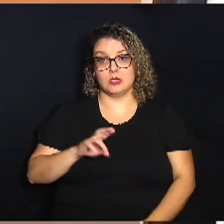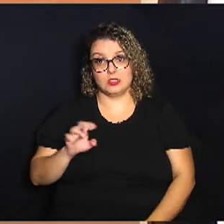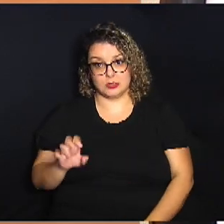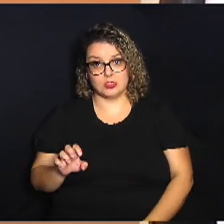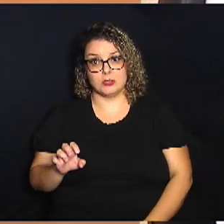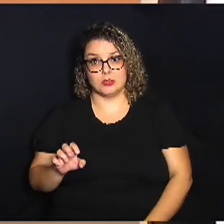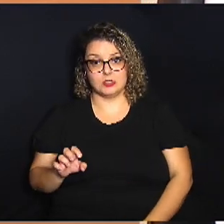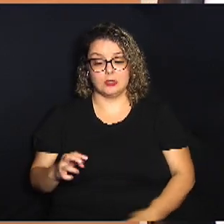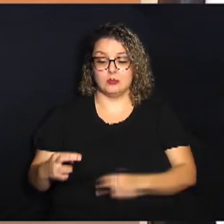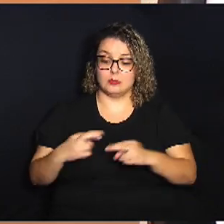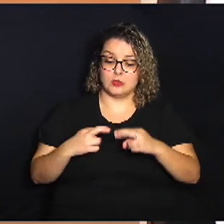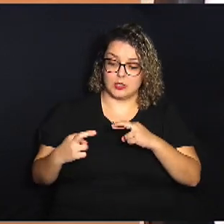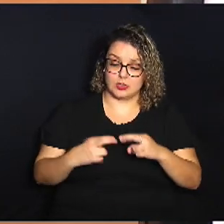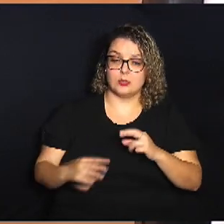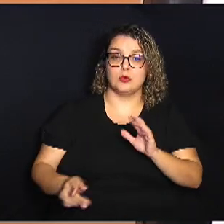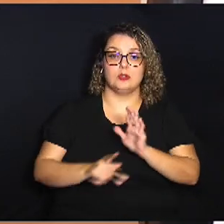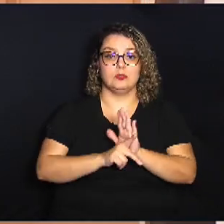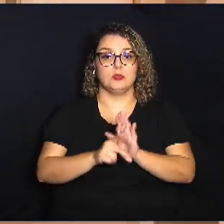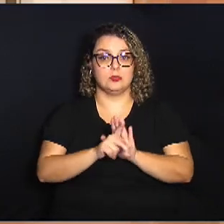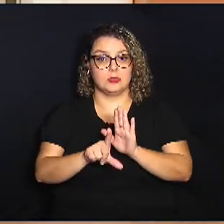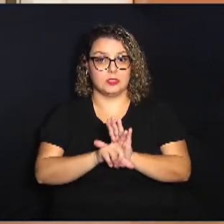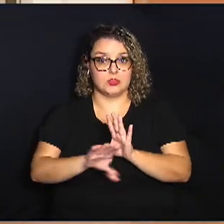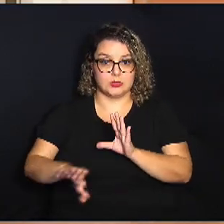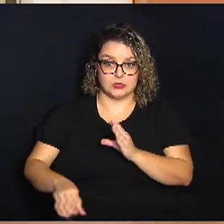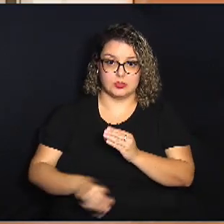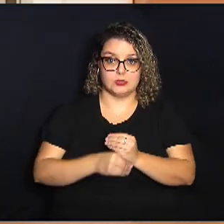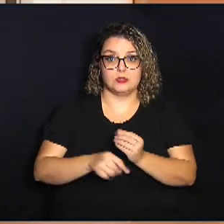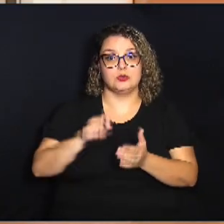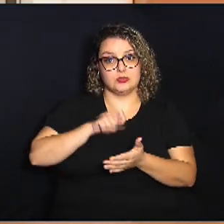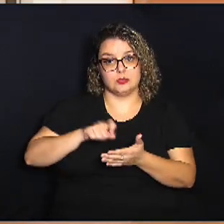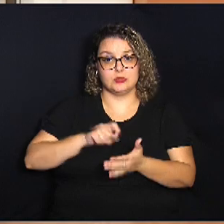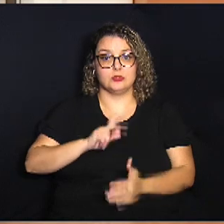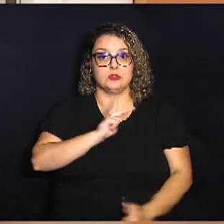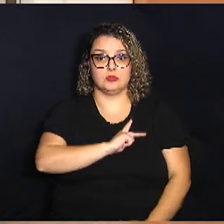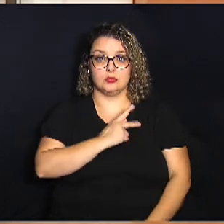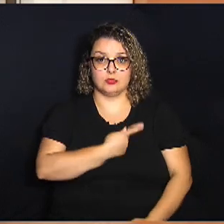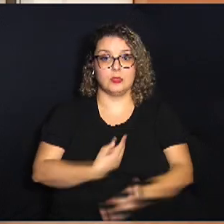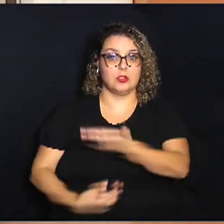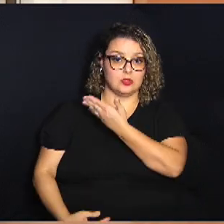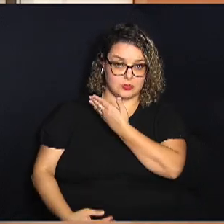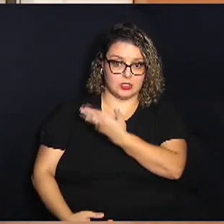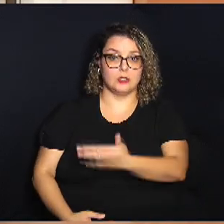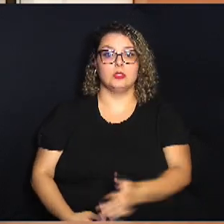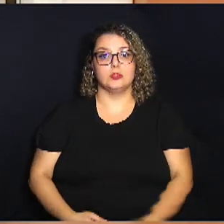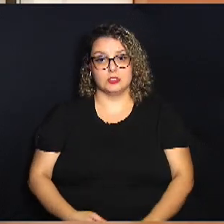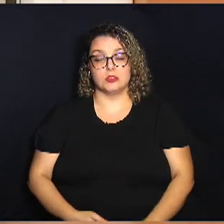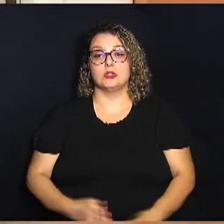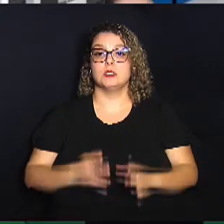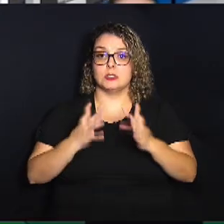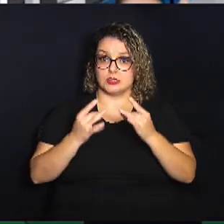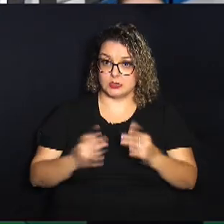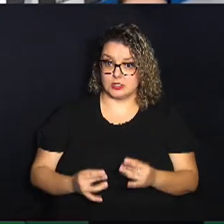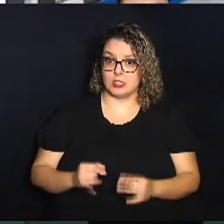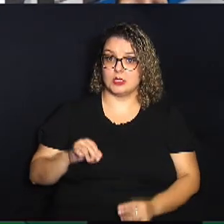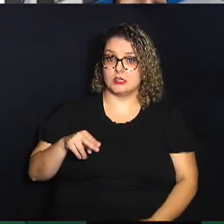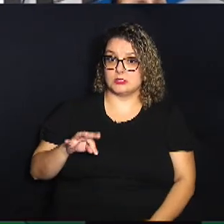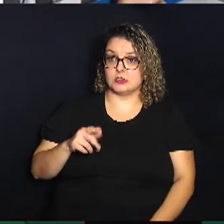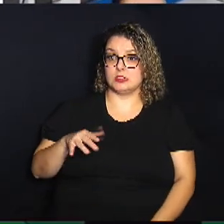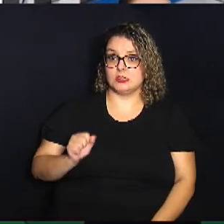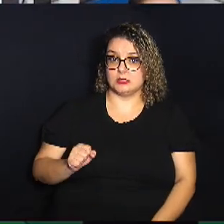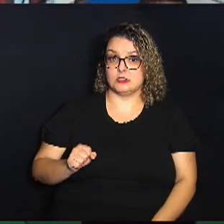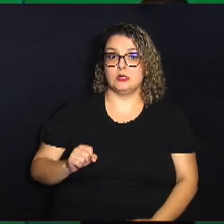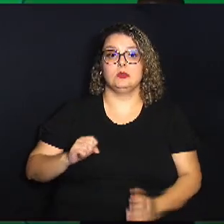para analisar o projeto de lei complementar de autoria do vereador Paulo Haddad que disciplina a instalação e o